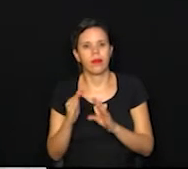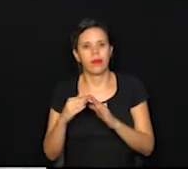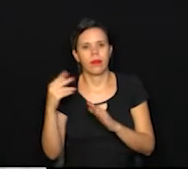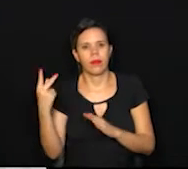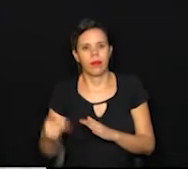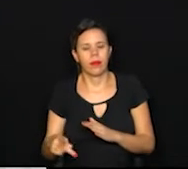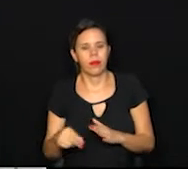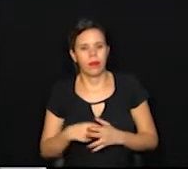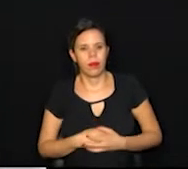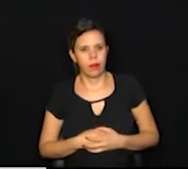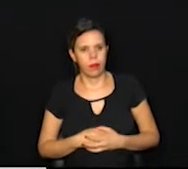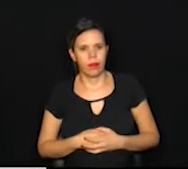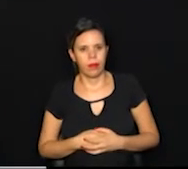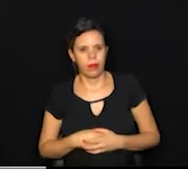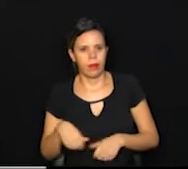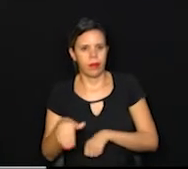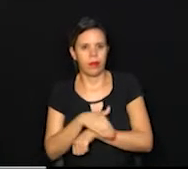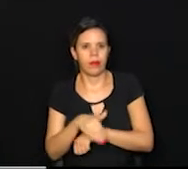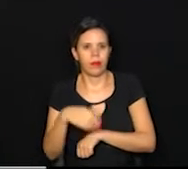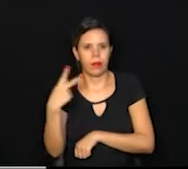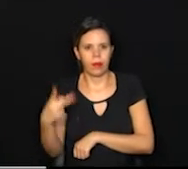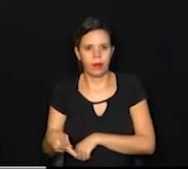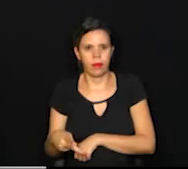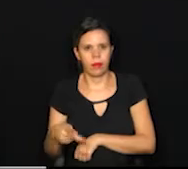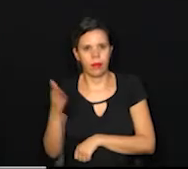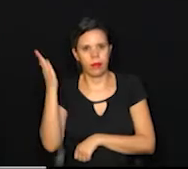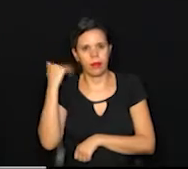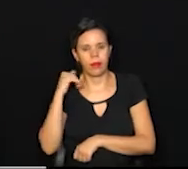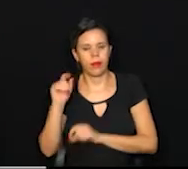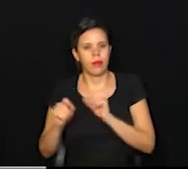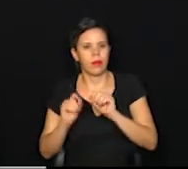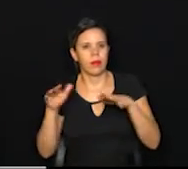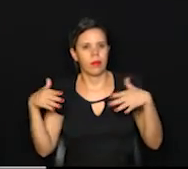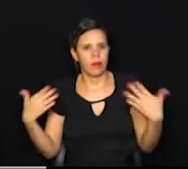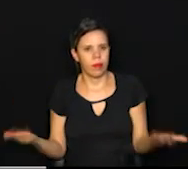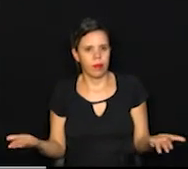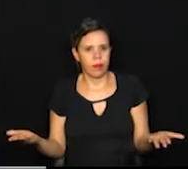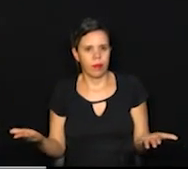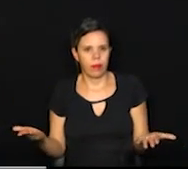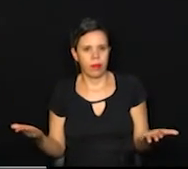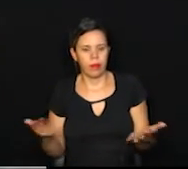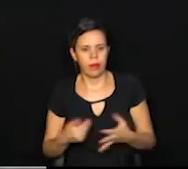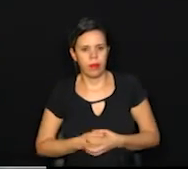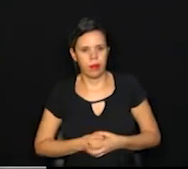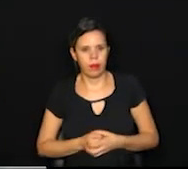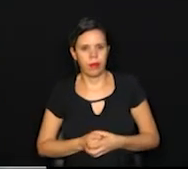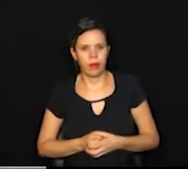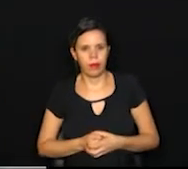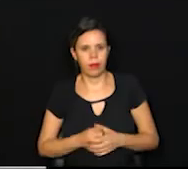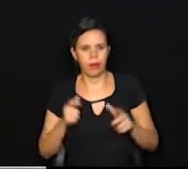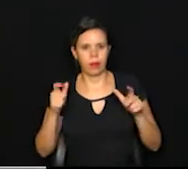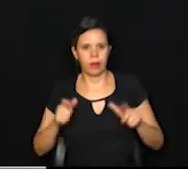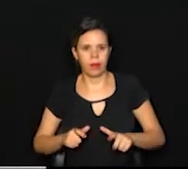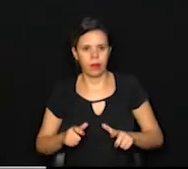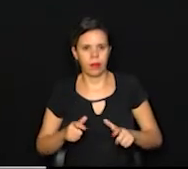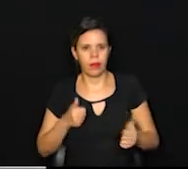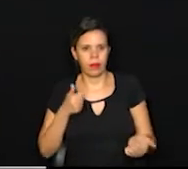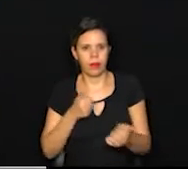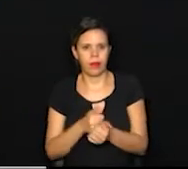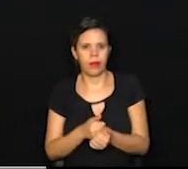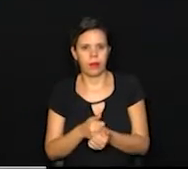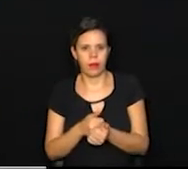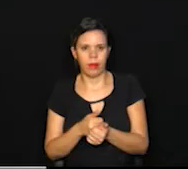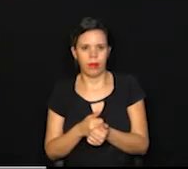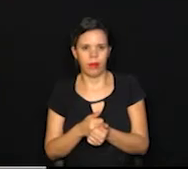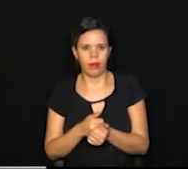casa com o seu endereço para saber qual é o lugar mais próximo